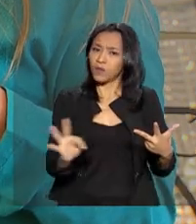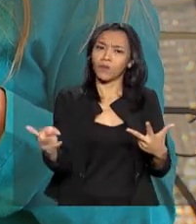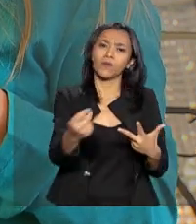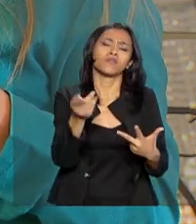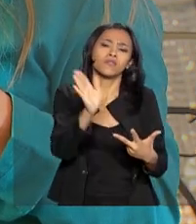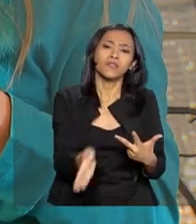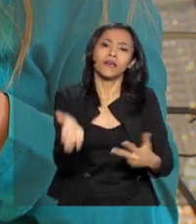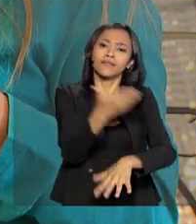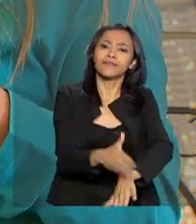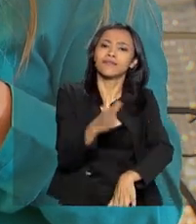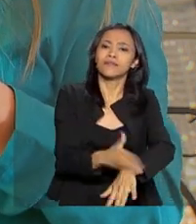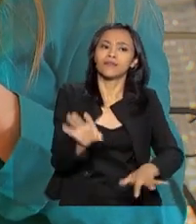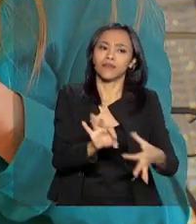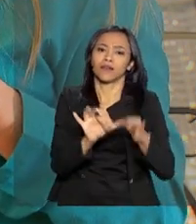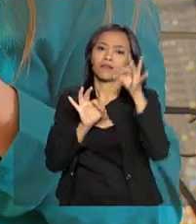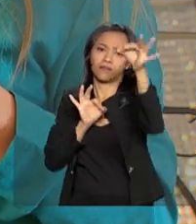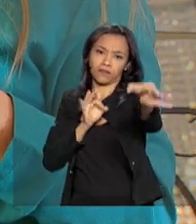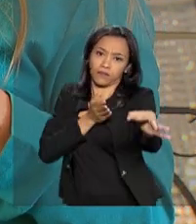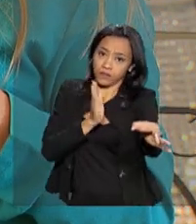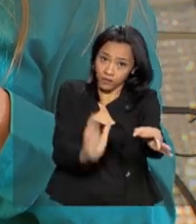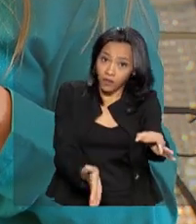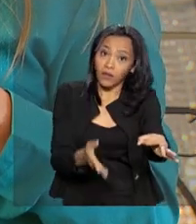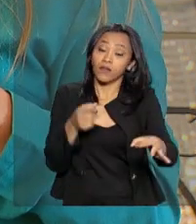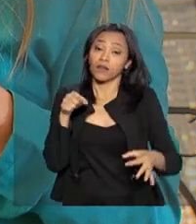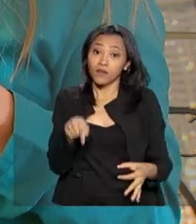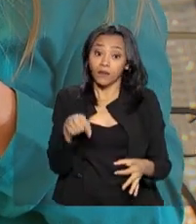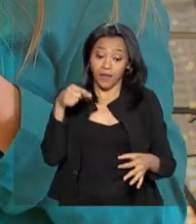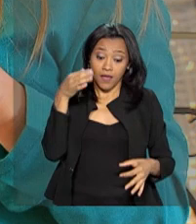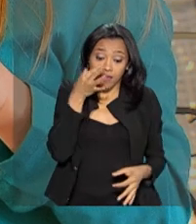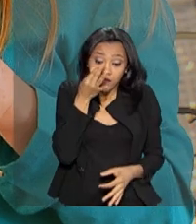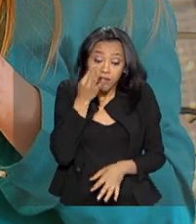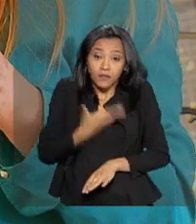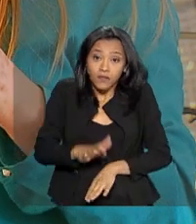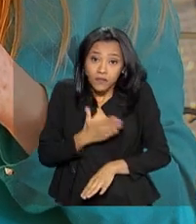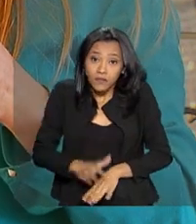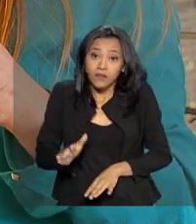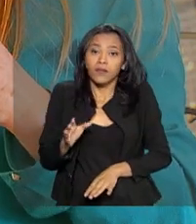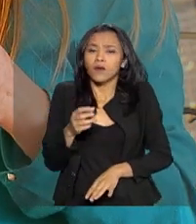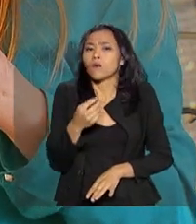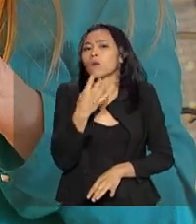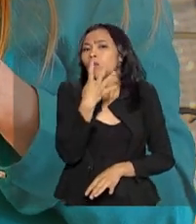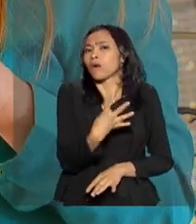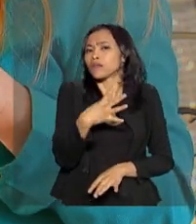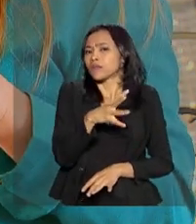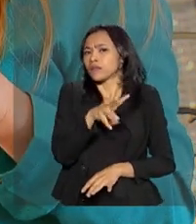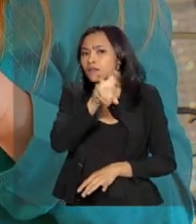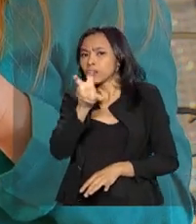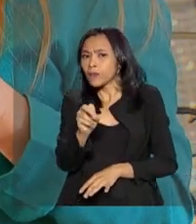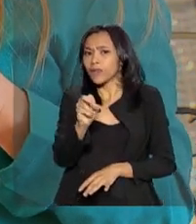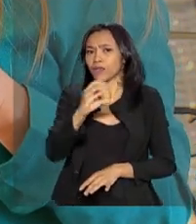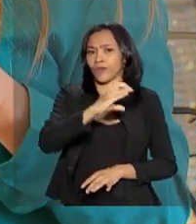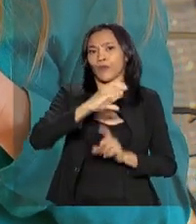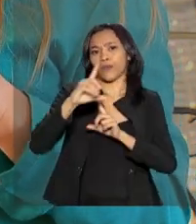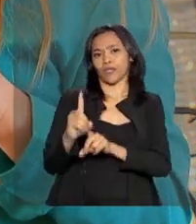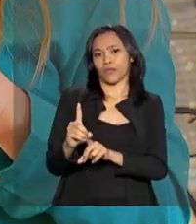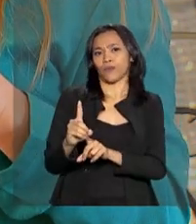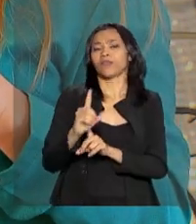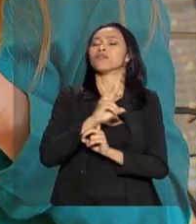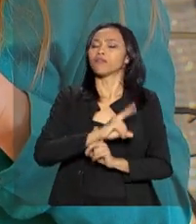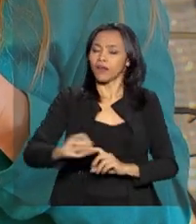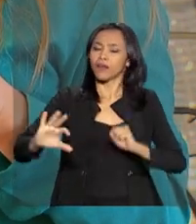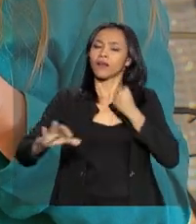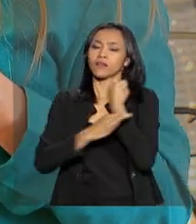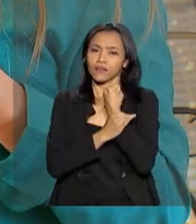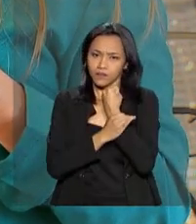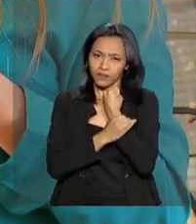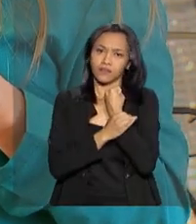capacitação à distância. Essa capacitação presencial de cerca de 450 coordenadores vai garantir